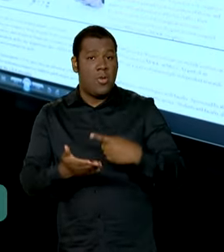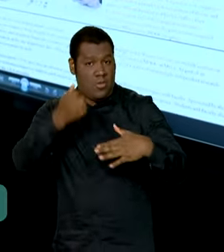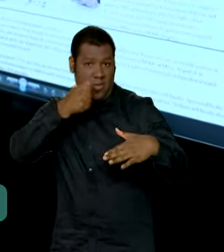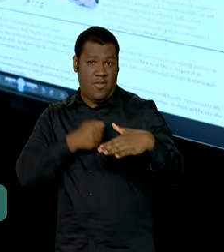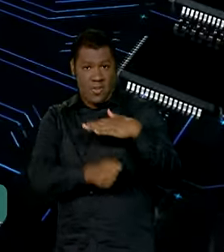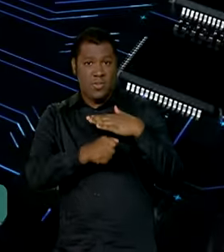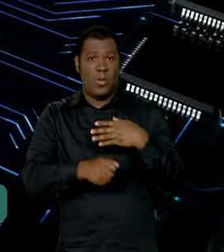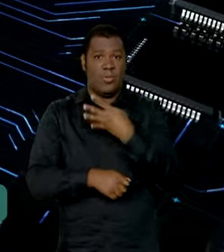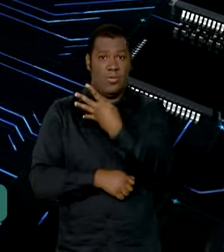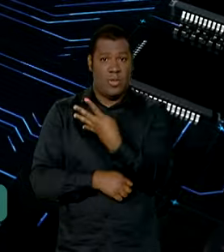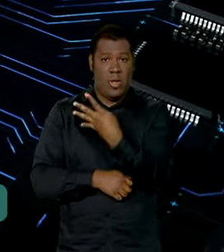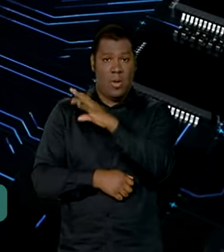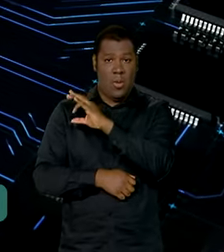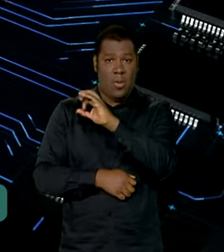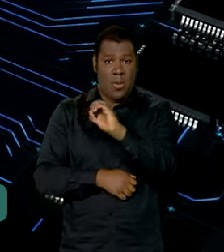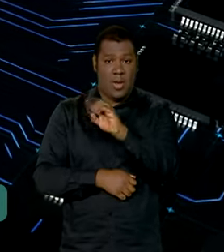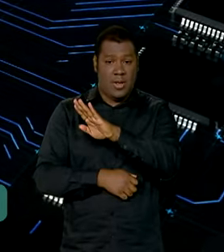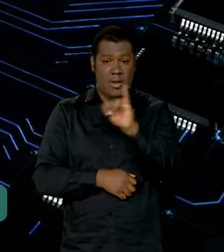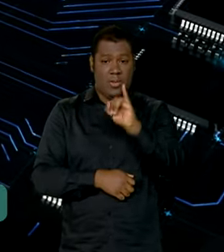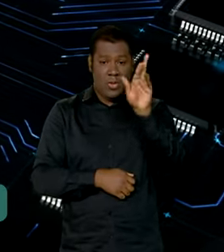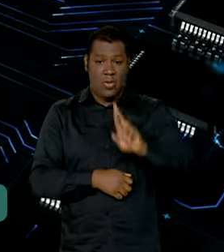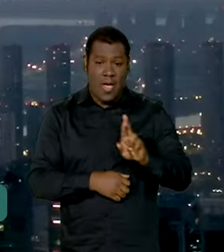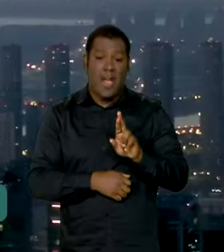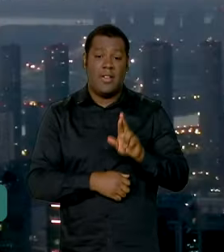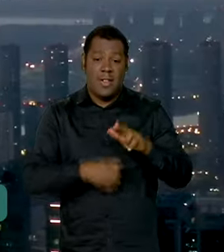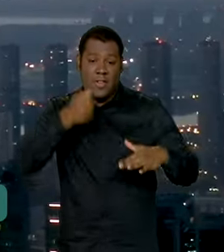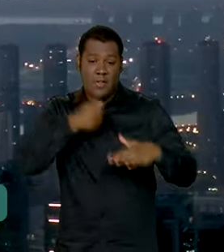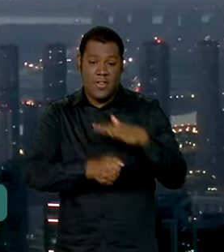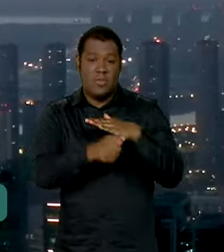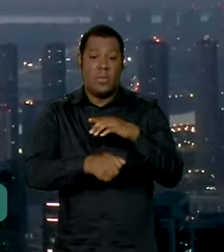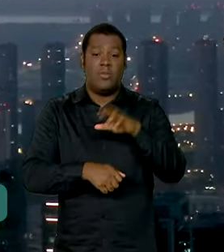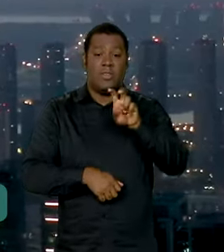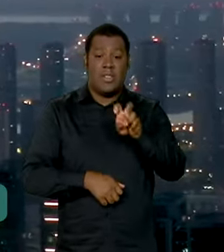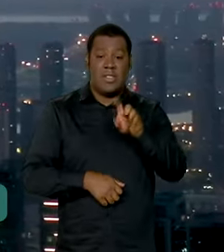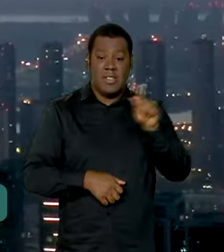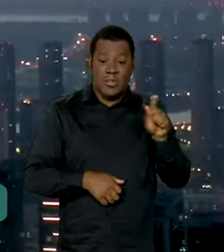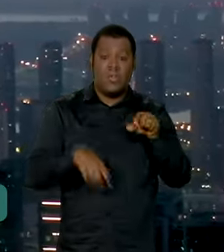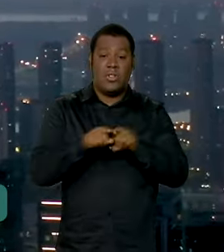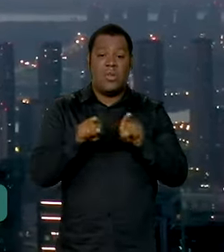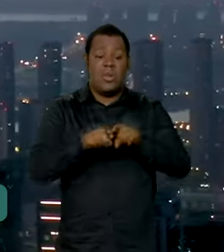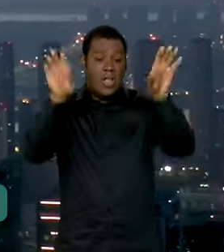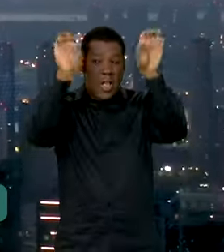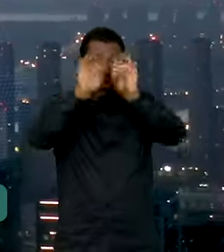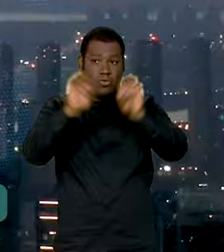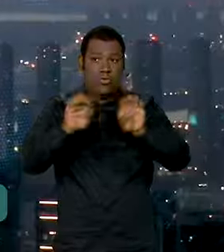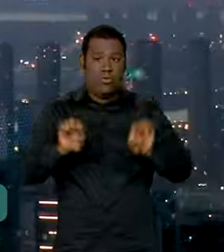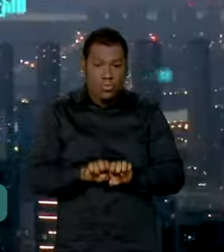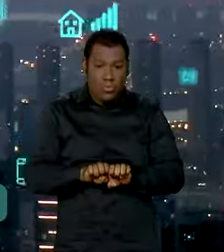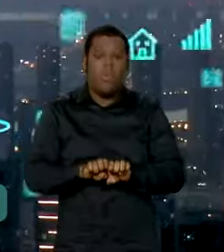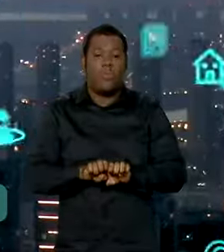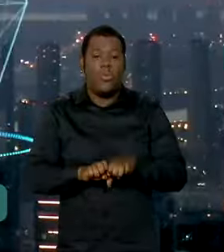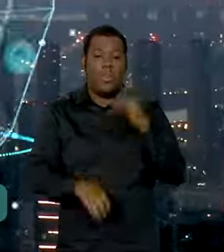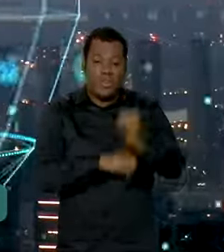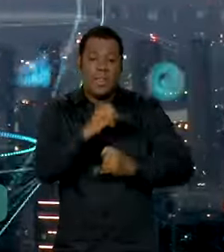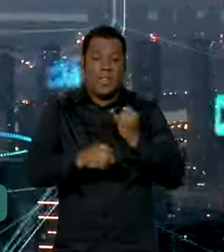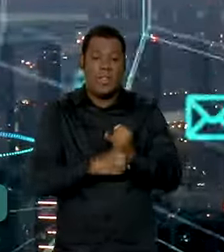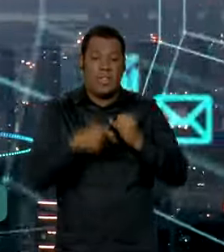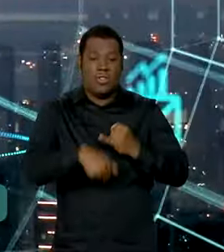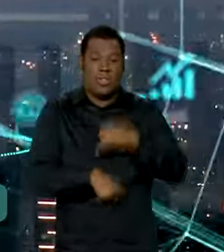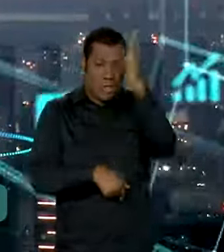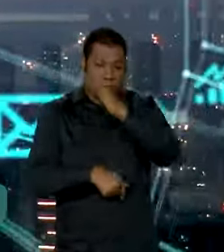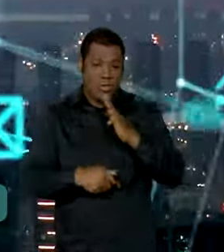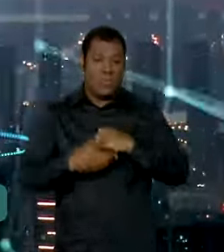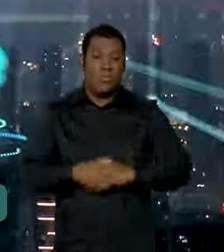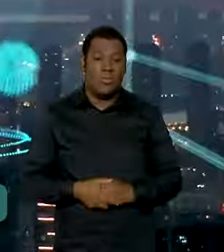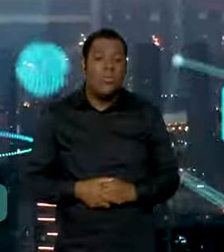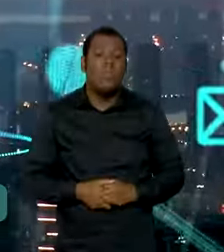bilhões na ampliação do 5G no país e na infraestrutura de fibra ótica, motivado pelo cenário econômico que avaliou